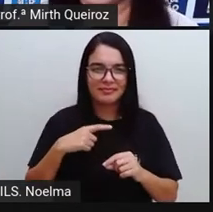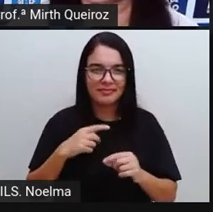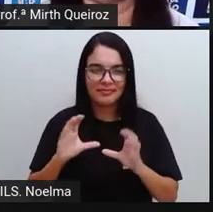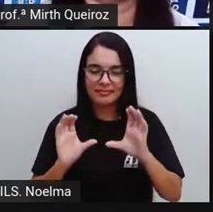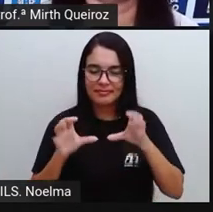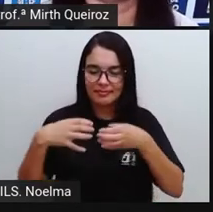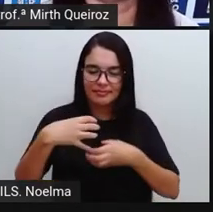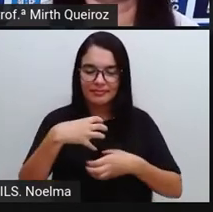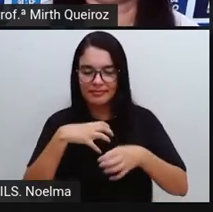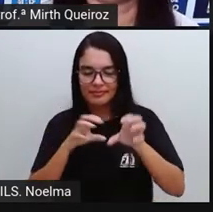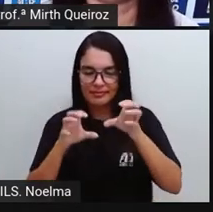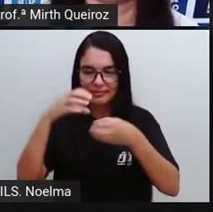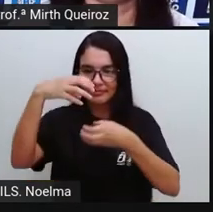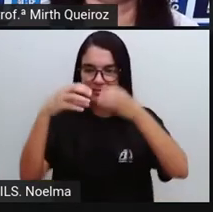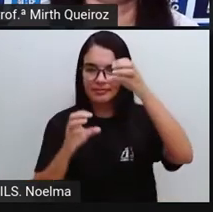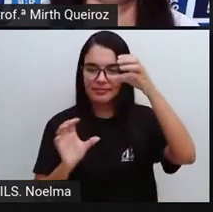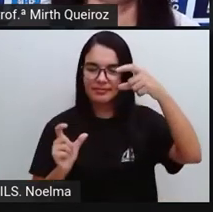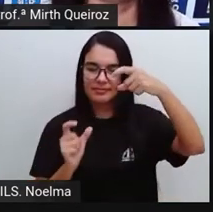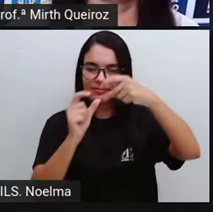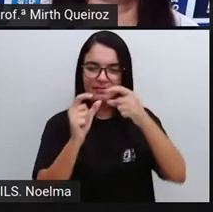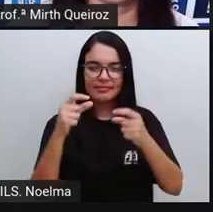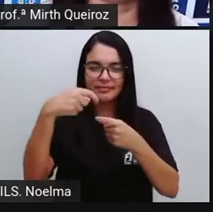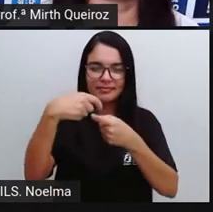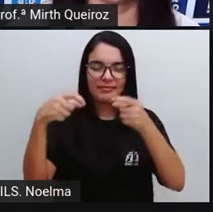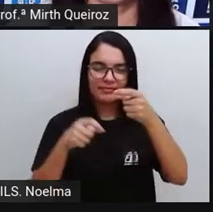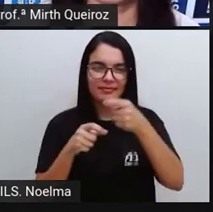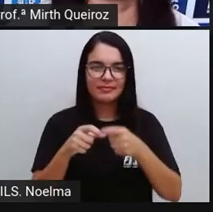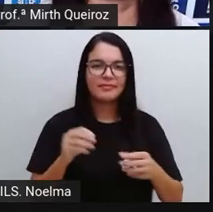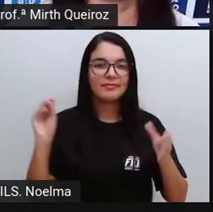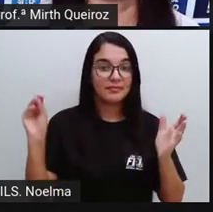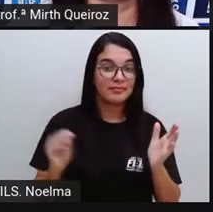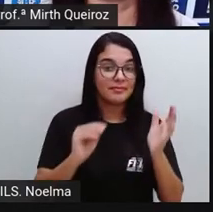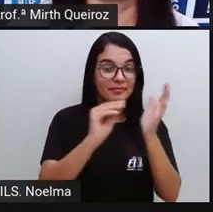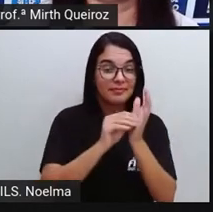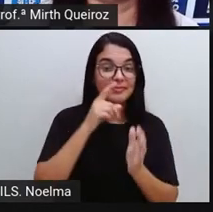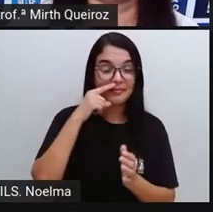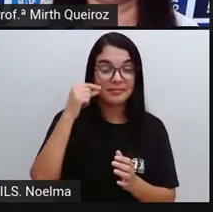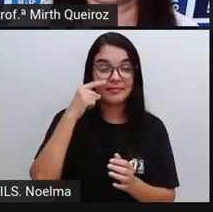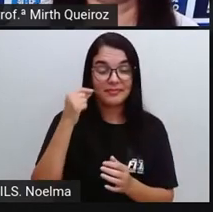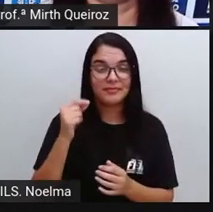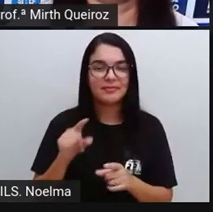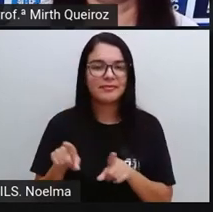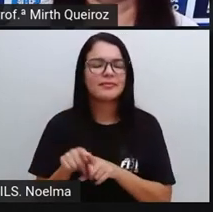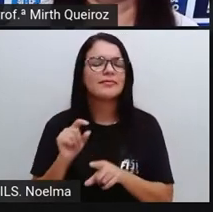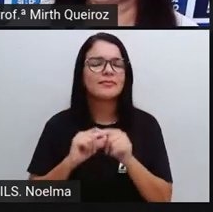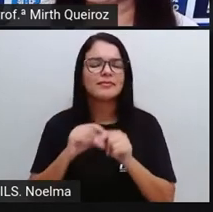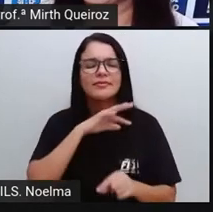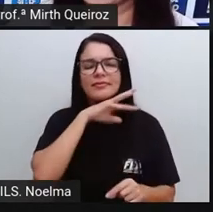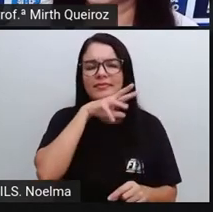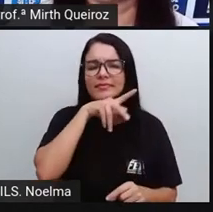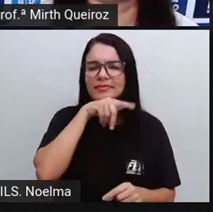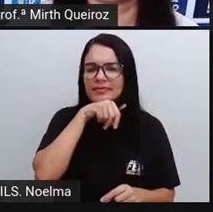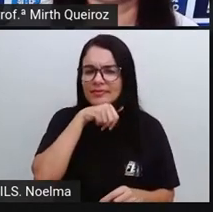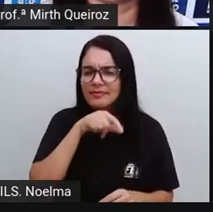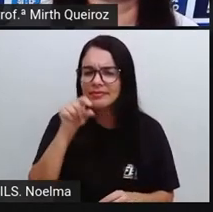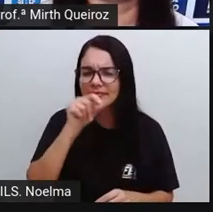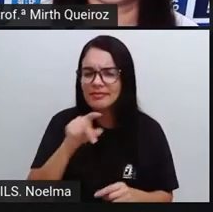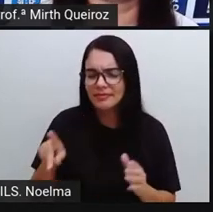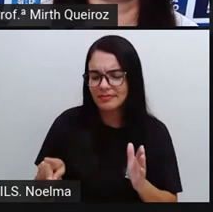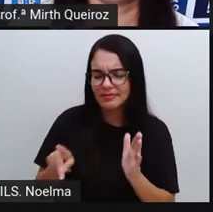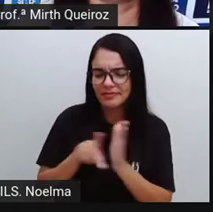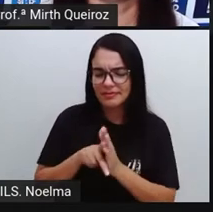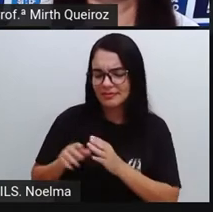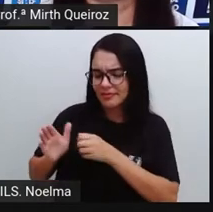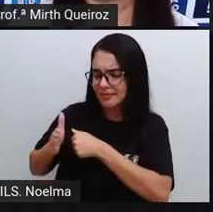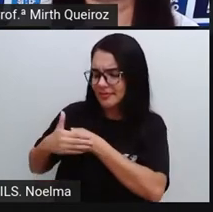formas geométricas que vai compor aí este gato. A escolha de retratar animais de companhia domésticos, como é o caso do